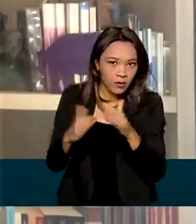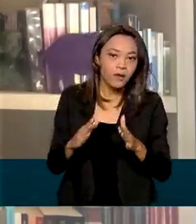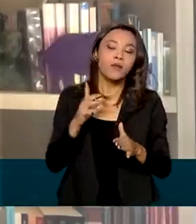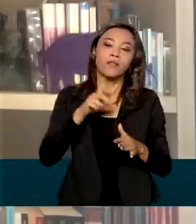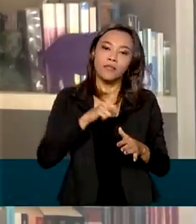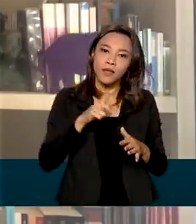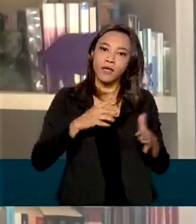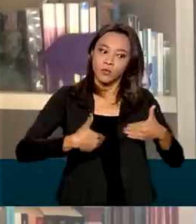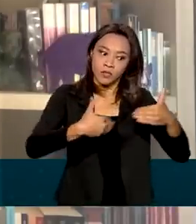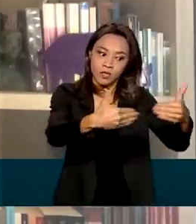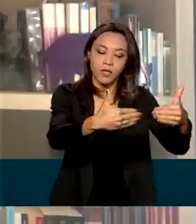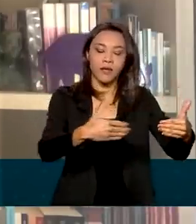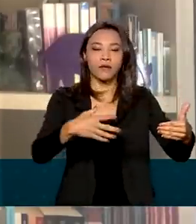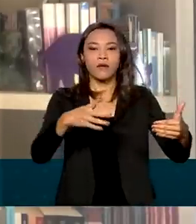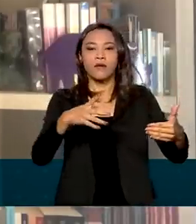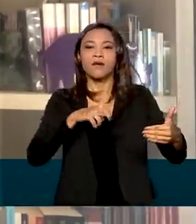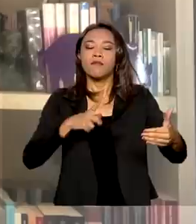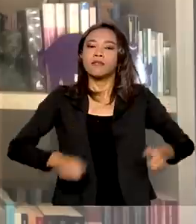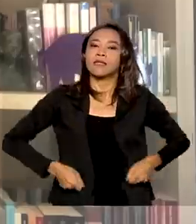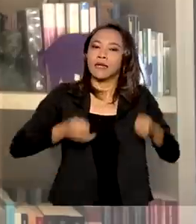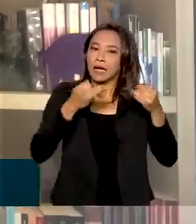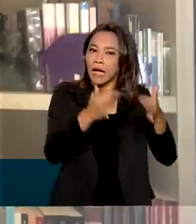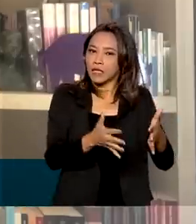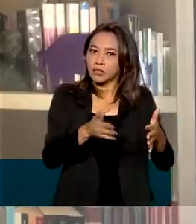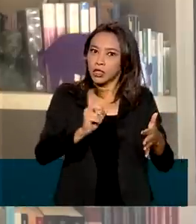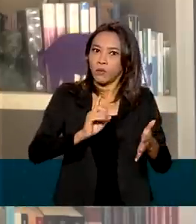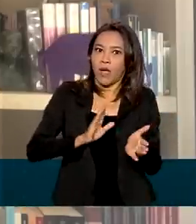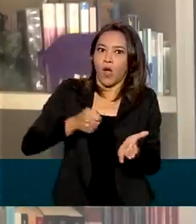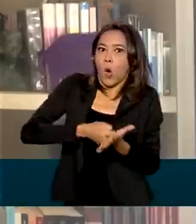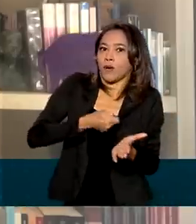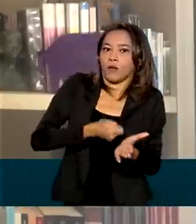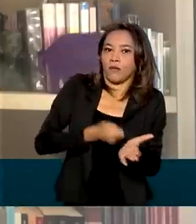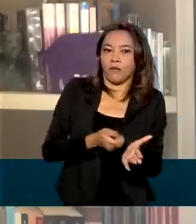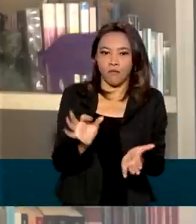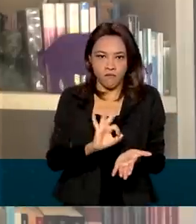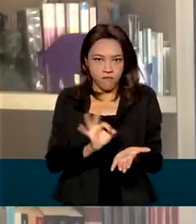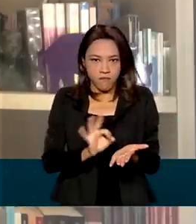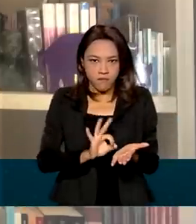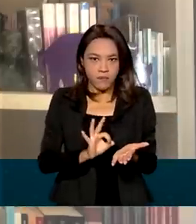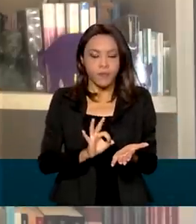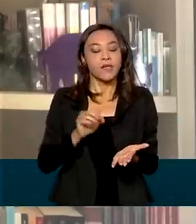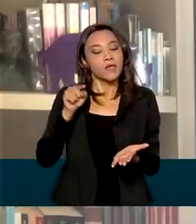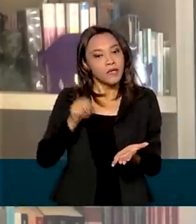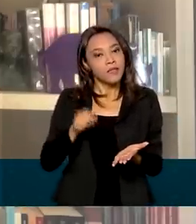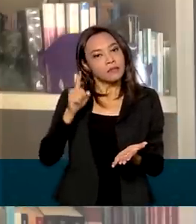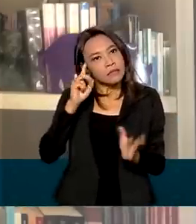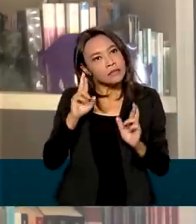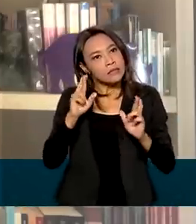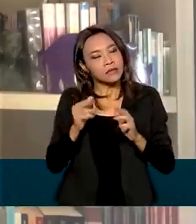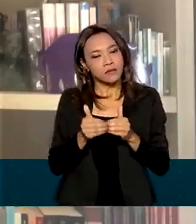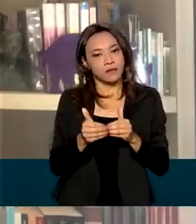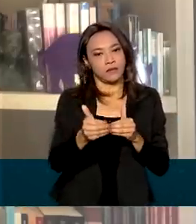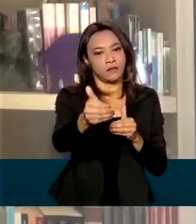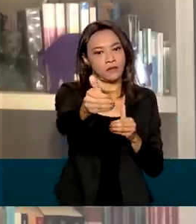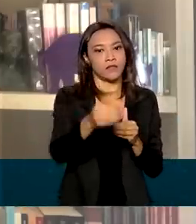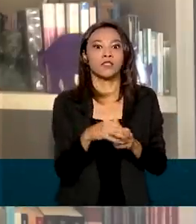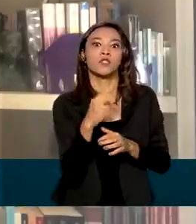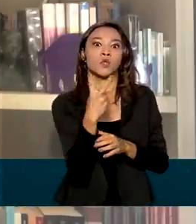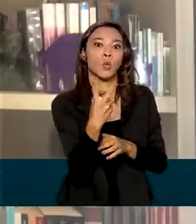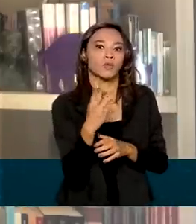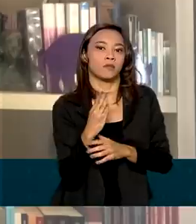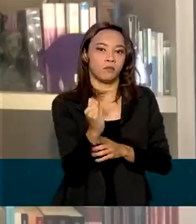realizar despesas que não são obrigatórias. A estimativa é que essa ampliação seja de 2